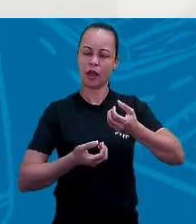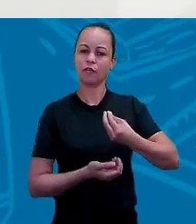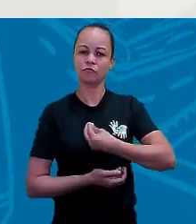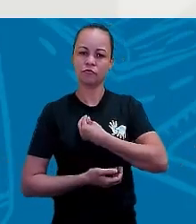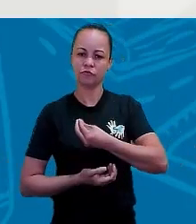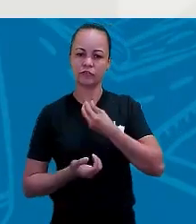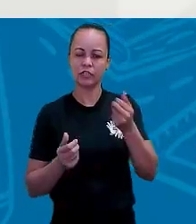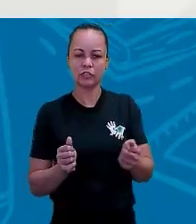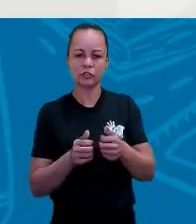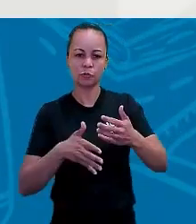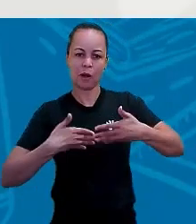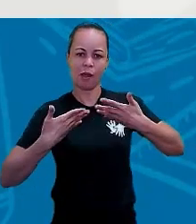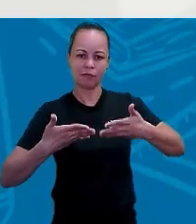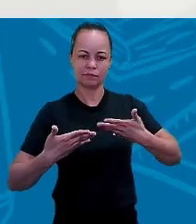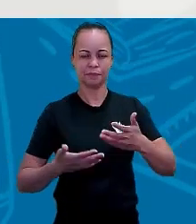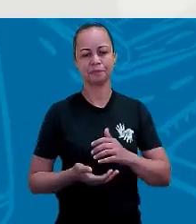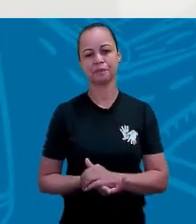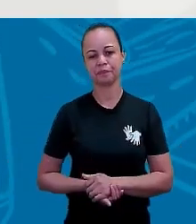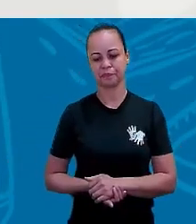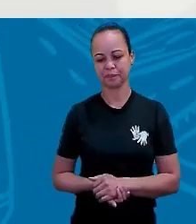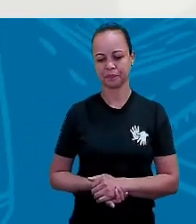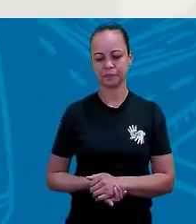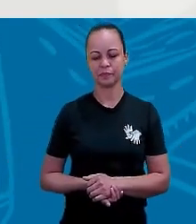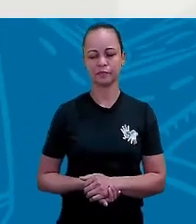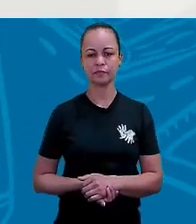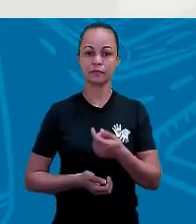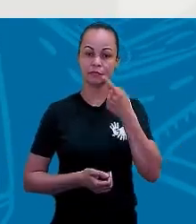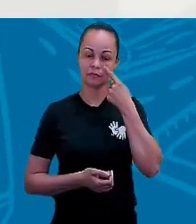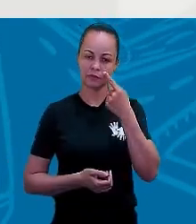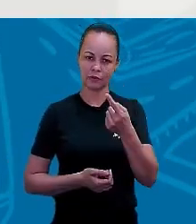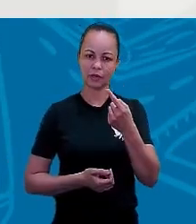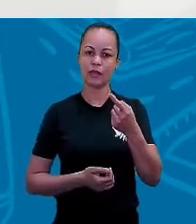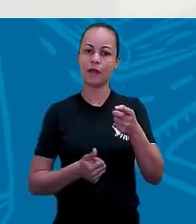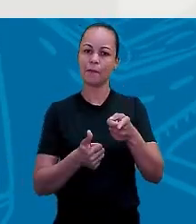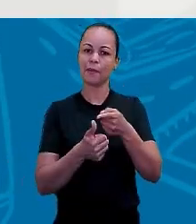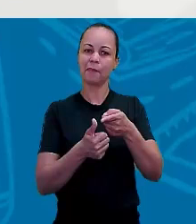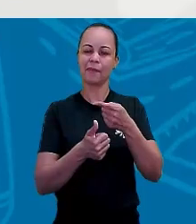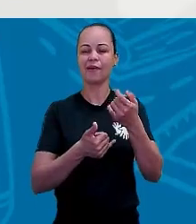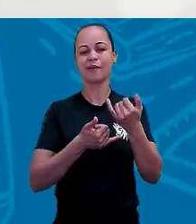Vamos ver a primeira brincadeira.